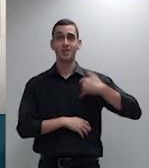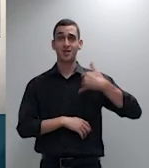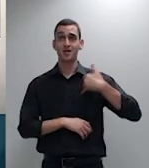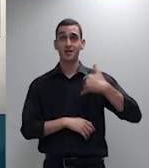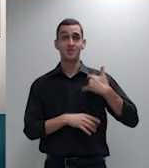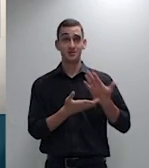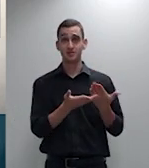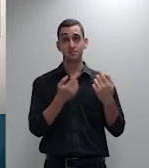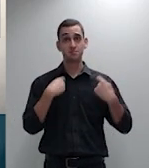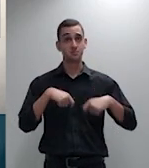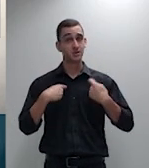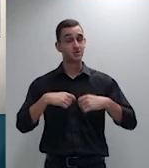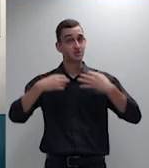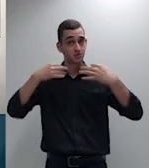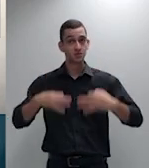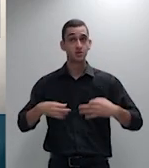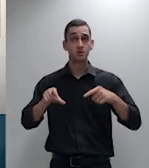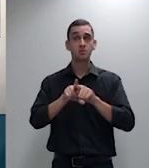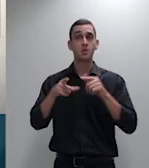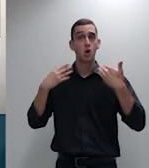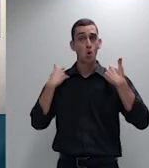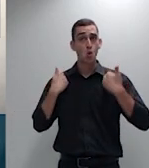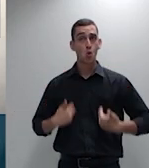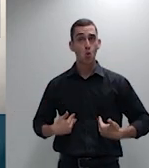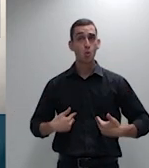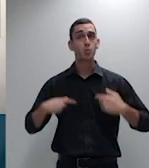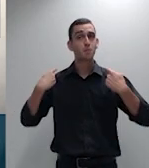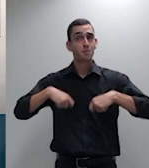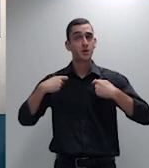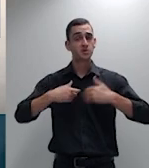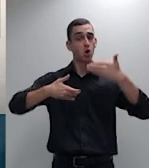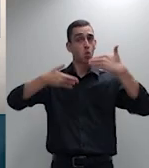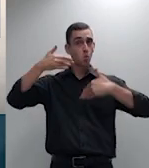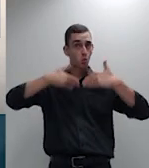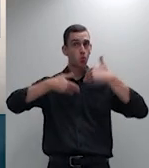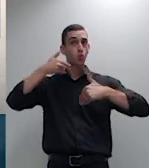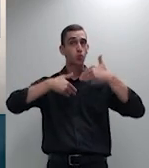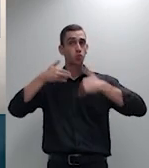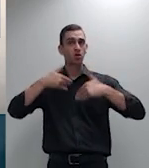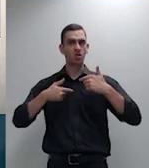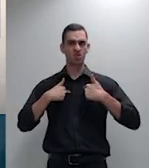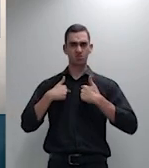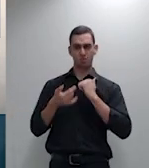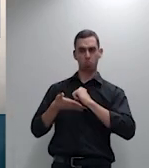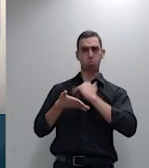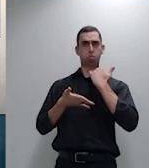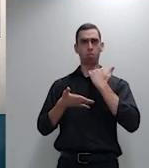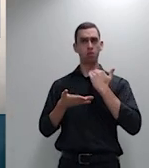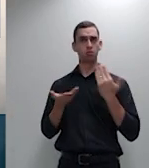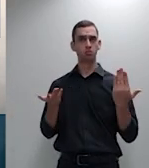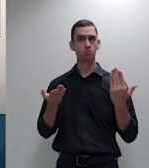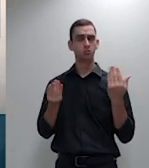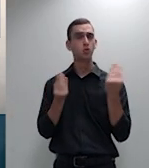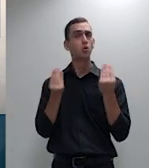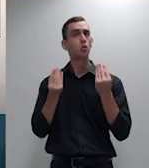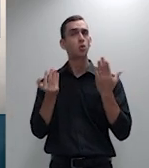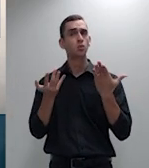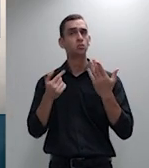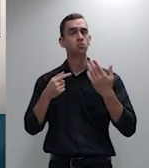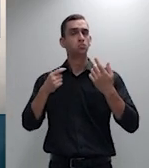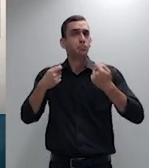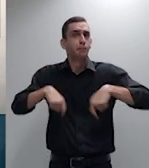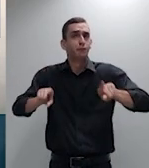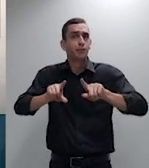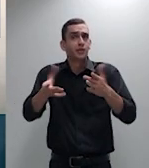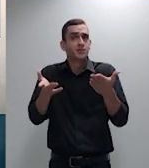momento que mais precisa vem a ser excluído não adianta nada nós termos lá no início o plano com prestações iníquas